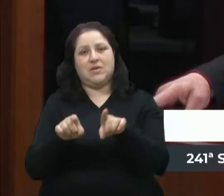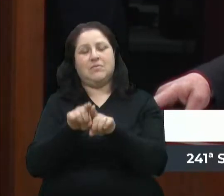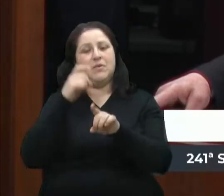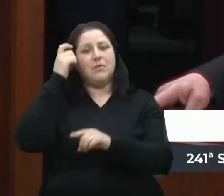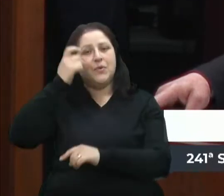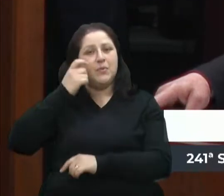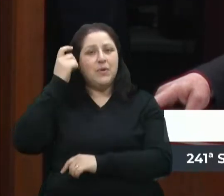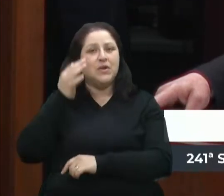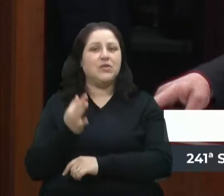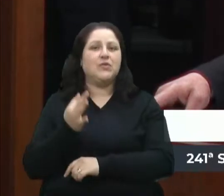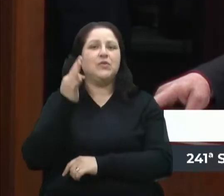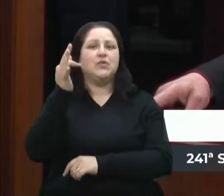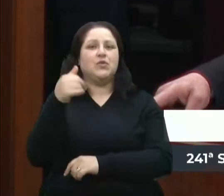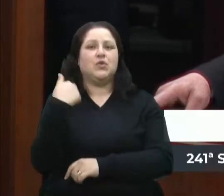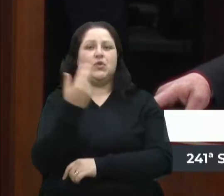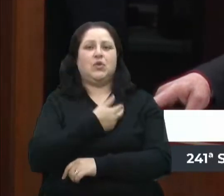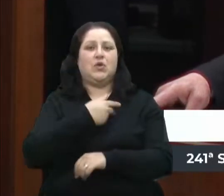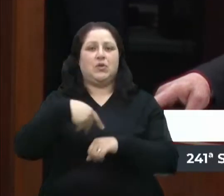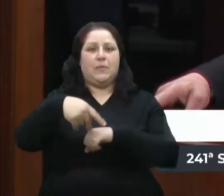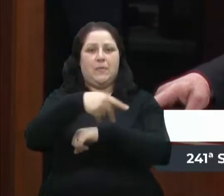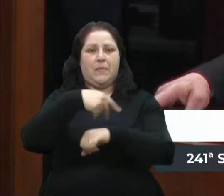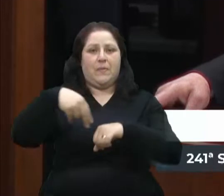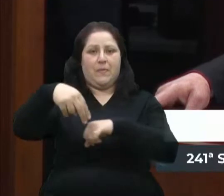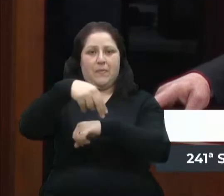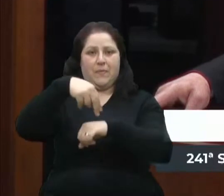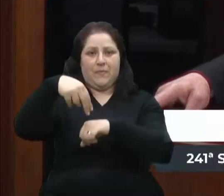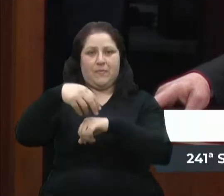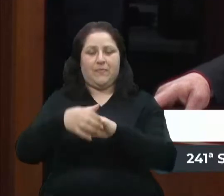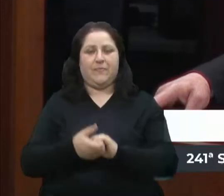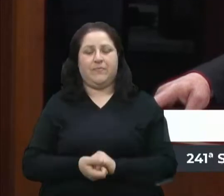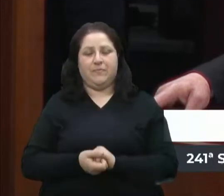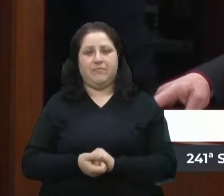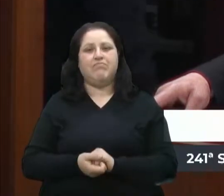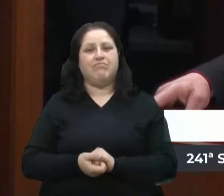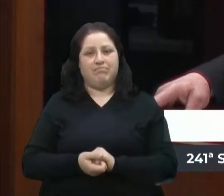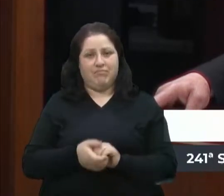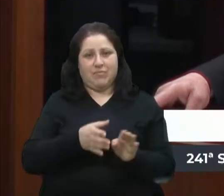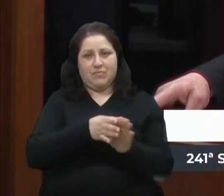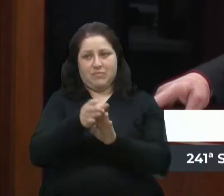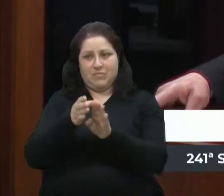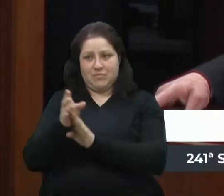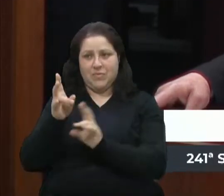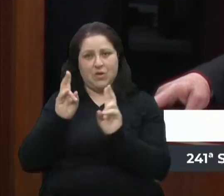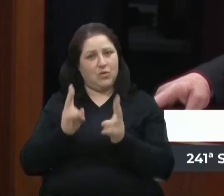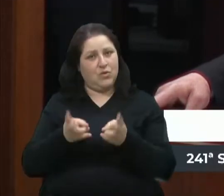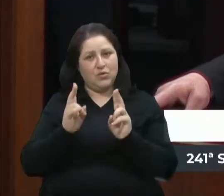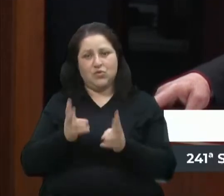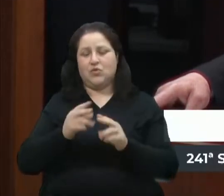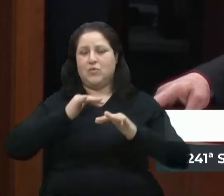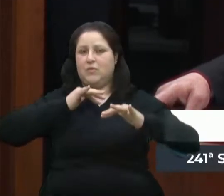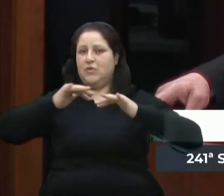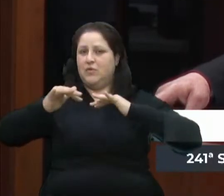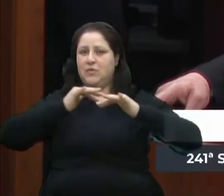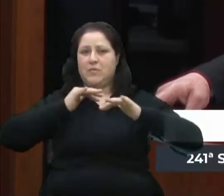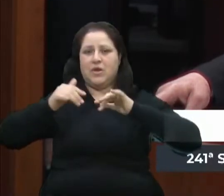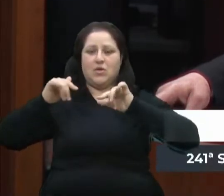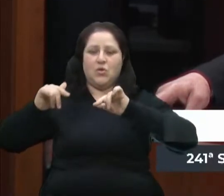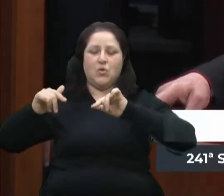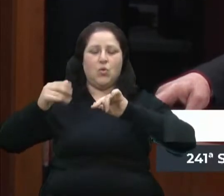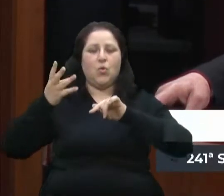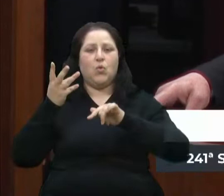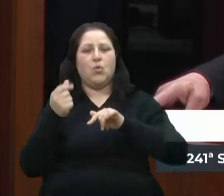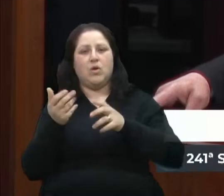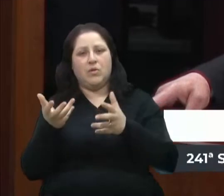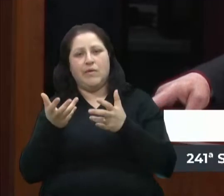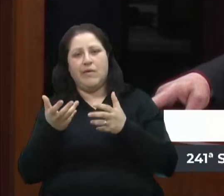futuro da nossa nação. Continuem se manifestando o quanto quiserem e aonde quiserem.